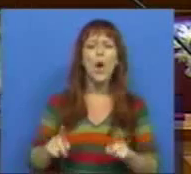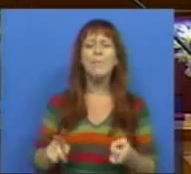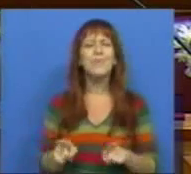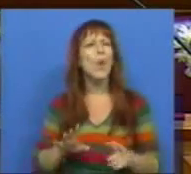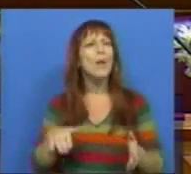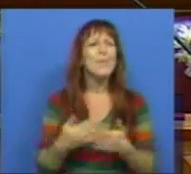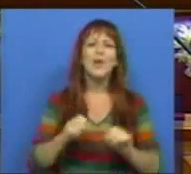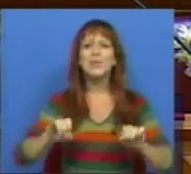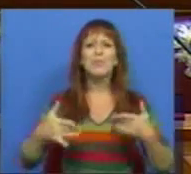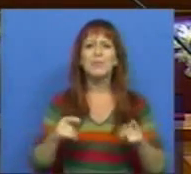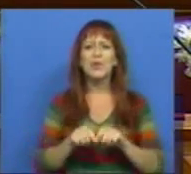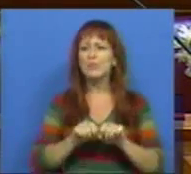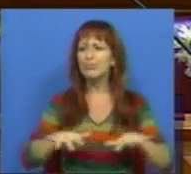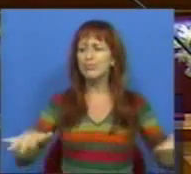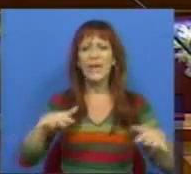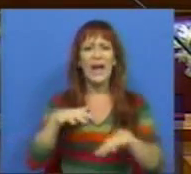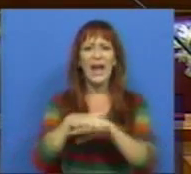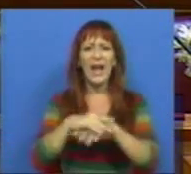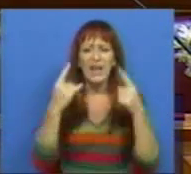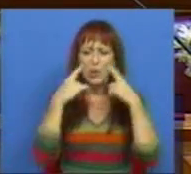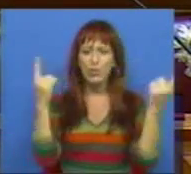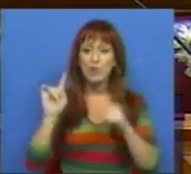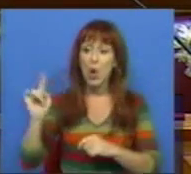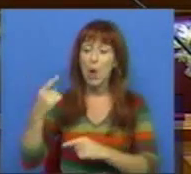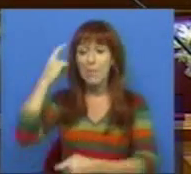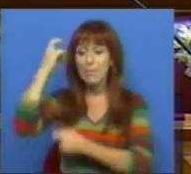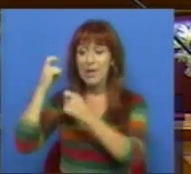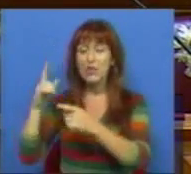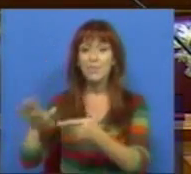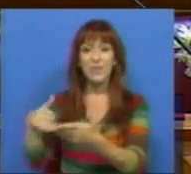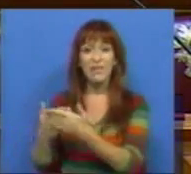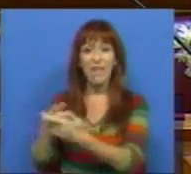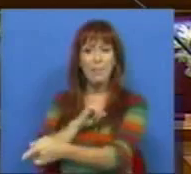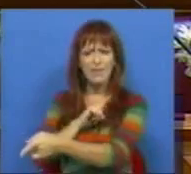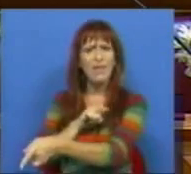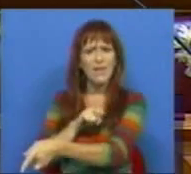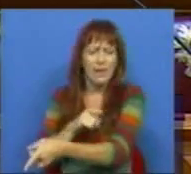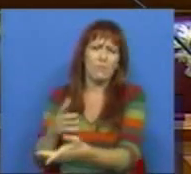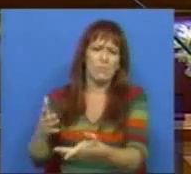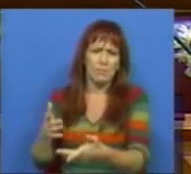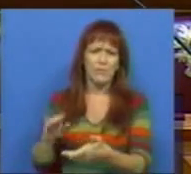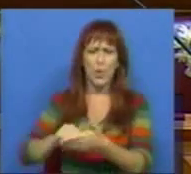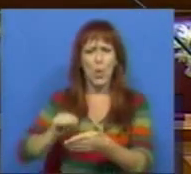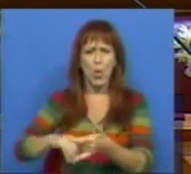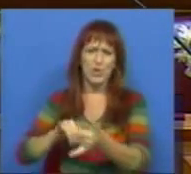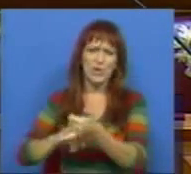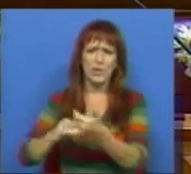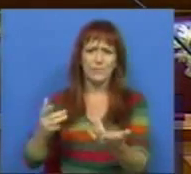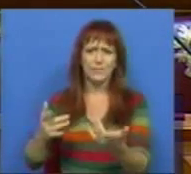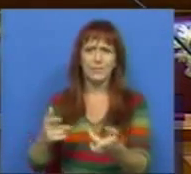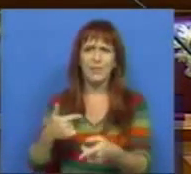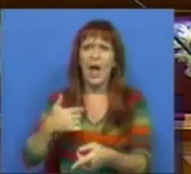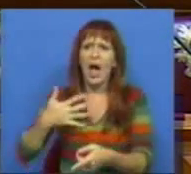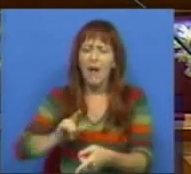haja iniciativa de expansão da rede pública sem ter em conta a oferta privada bom, os contratos de associação